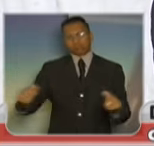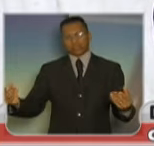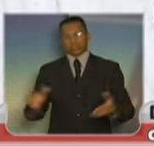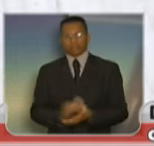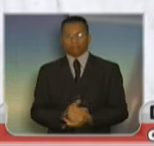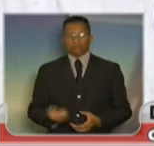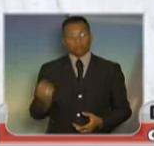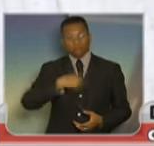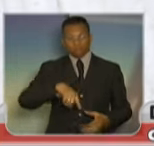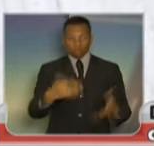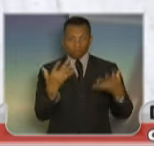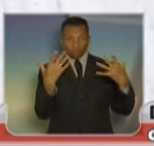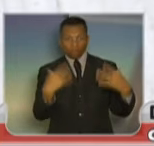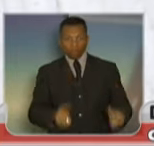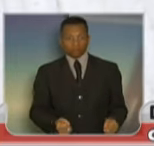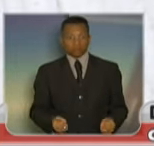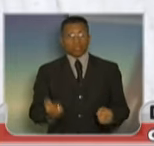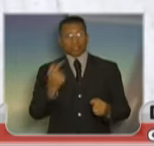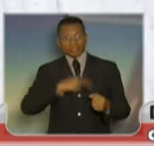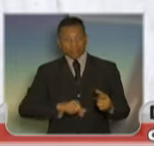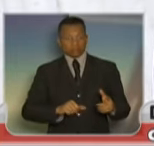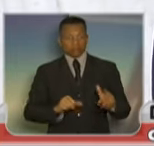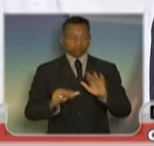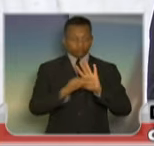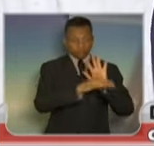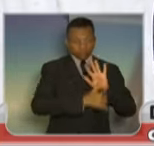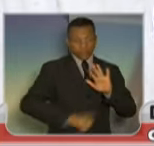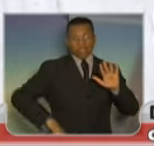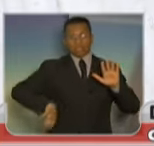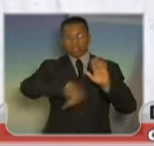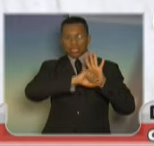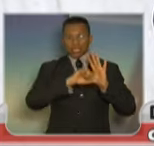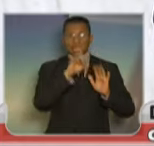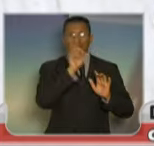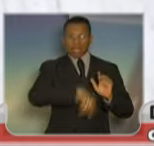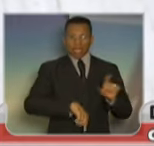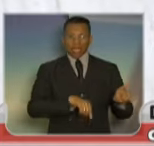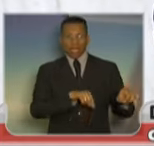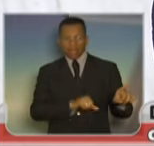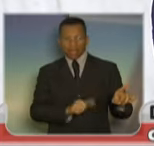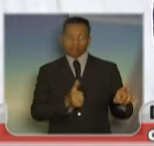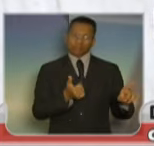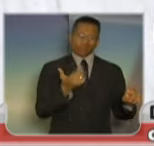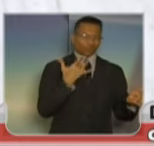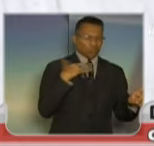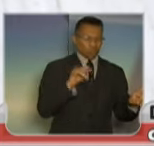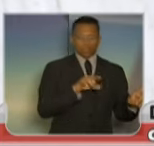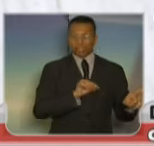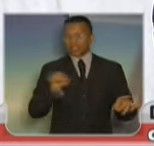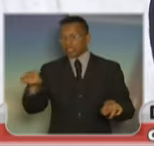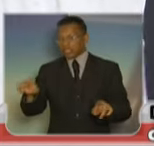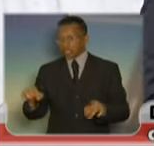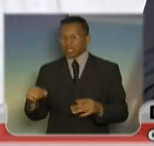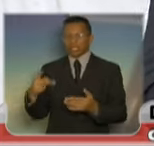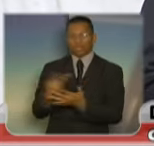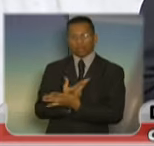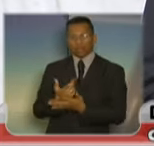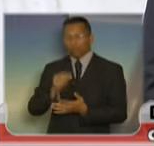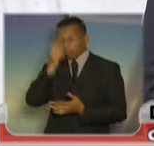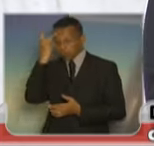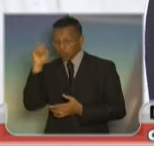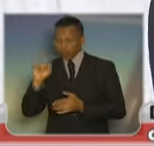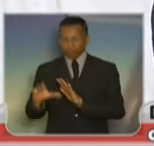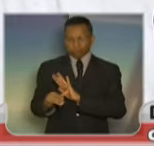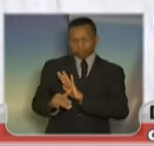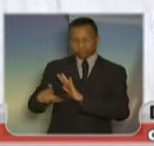podemos aceitar que o bandido seja a vítima da ocorrência, e a vítima, realmente, o cidadão que morre, que é ferido, que é roubado, passe a